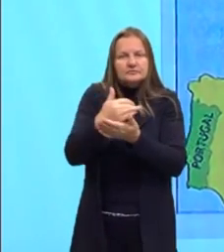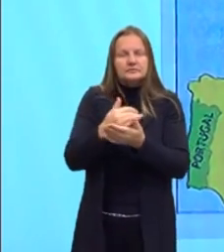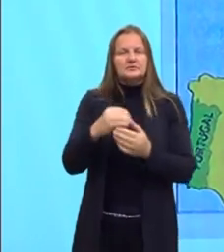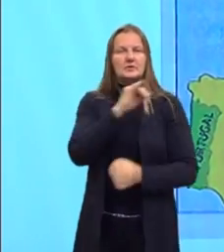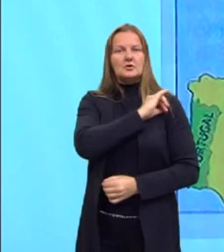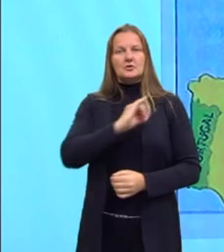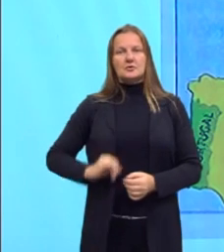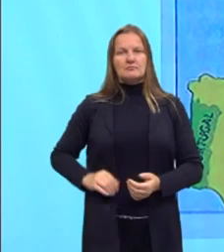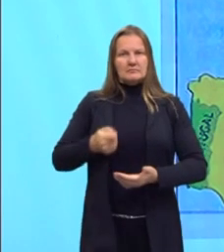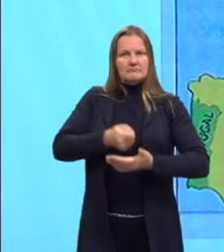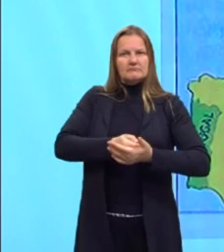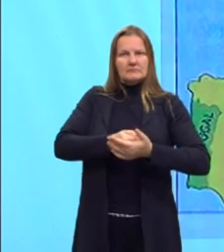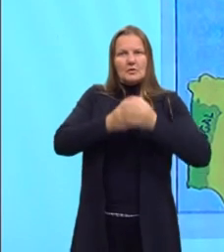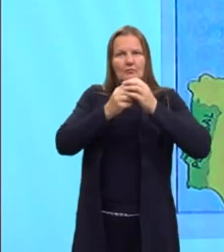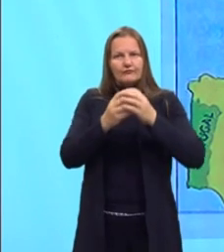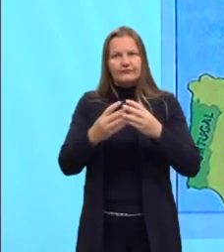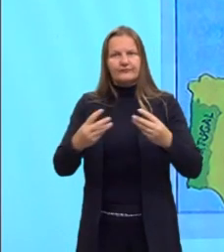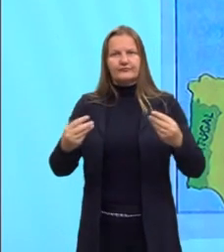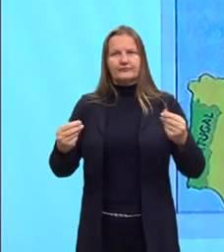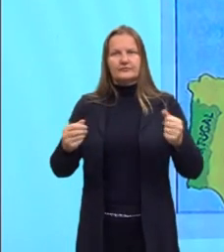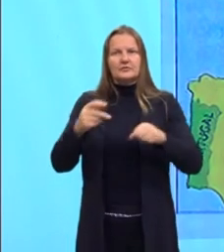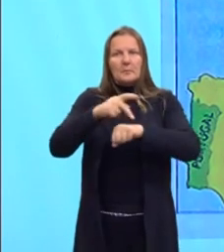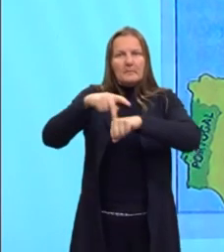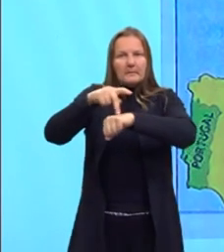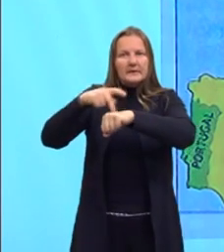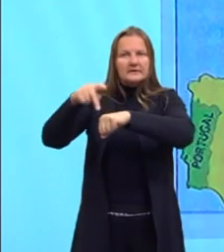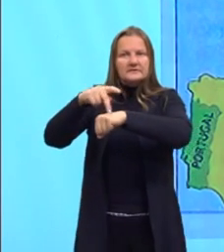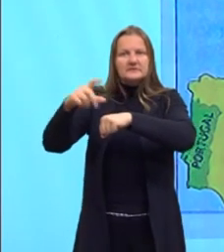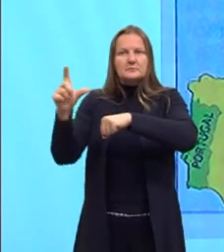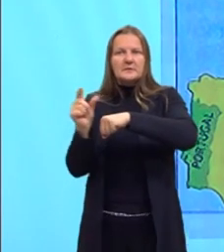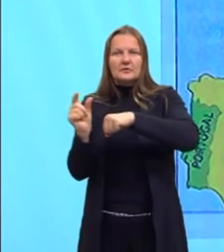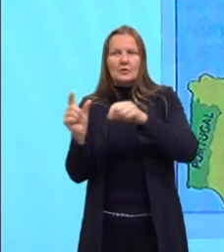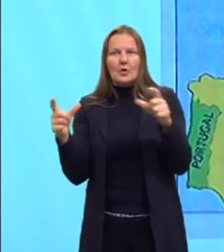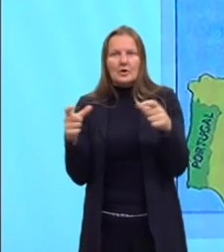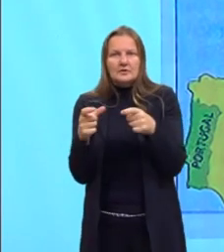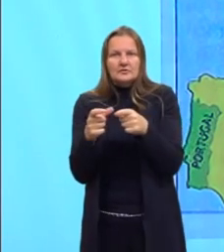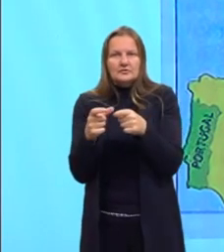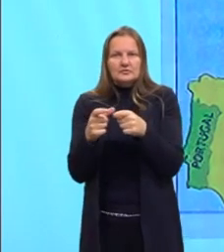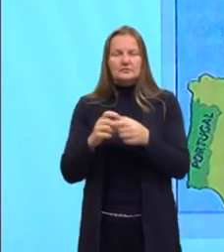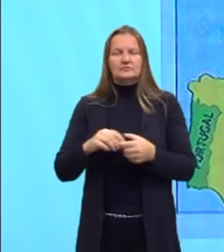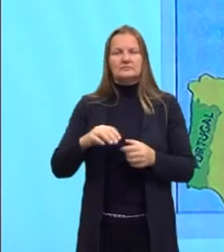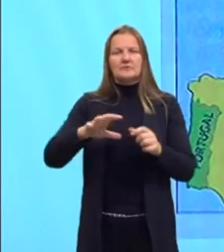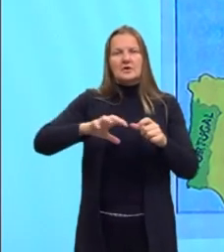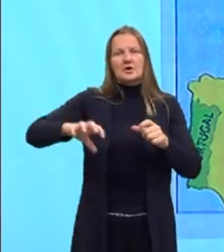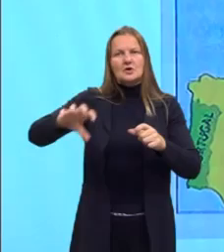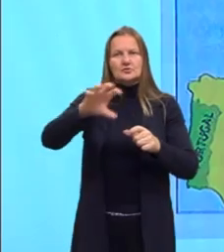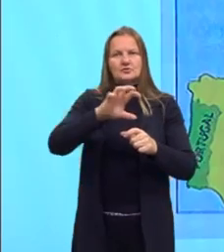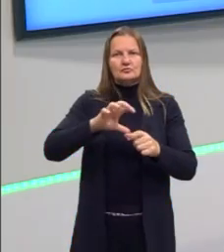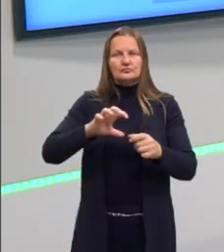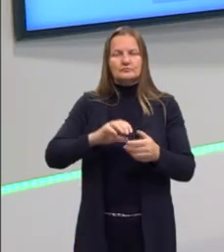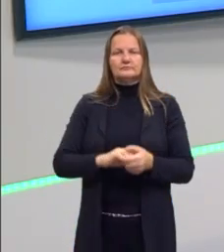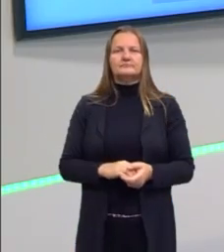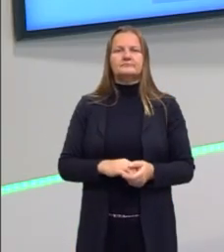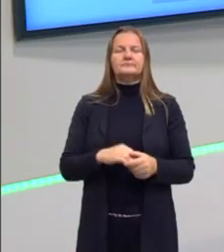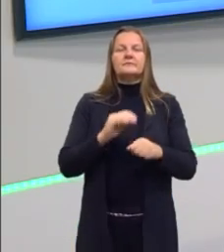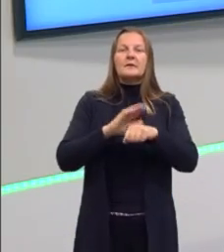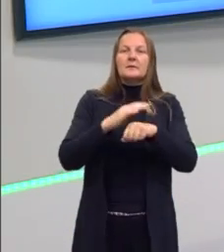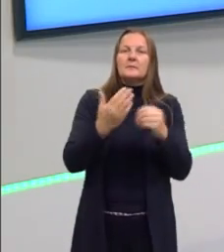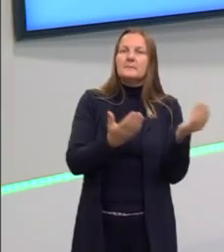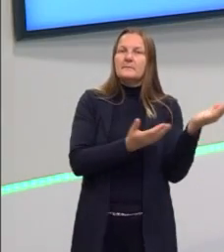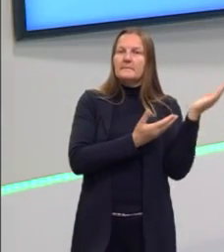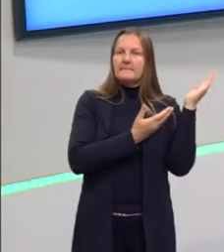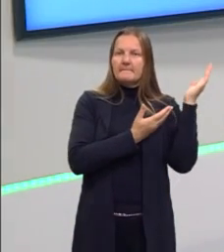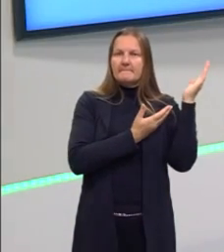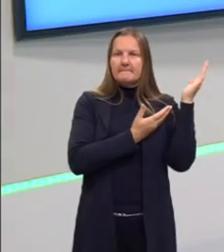impérios, né, acabam ruindo e se transformando em países ali, aquelas regiões. Tá, gurizada? Vamos passar mais um aqui, então.